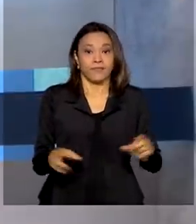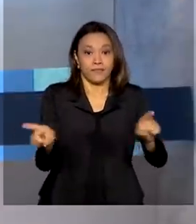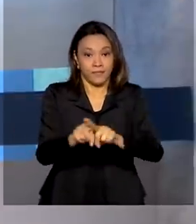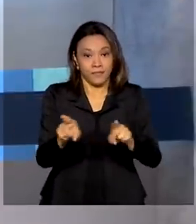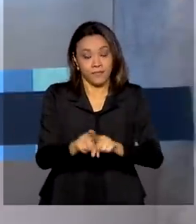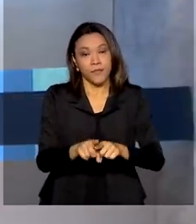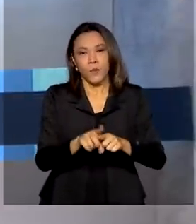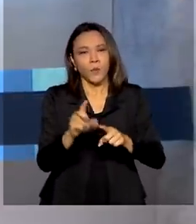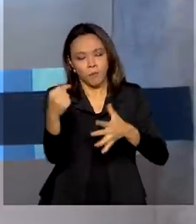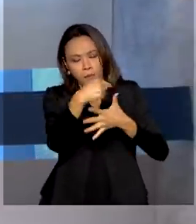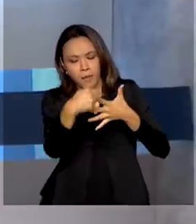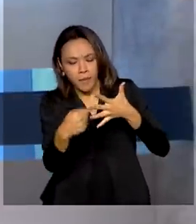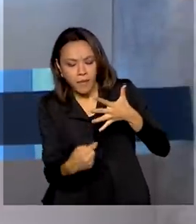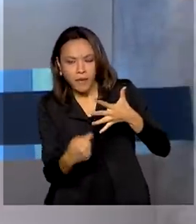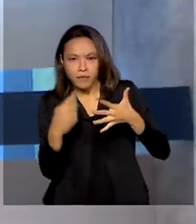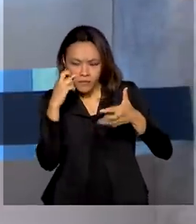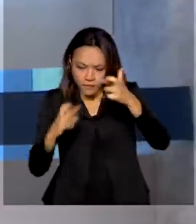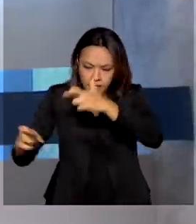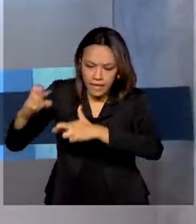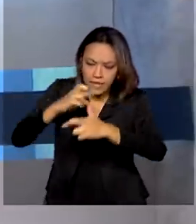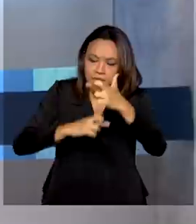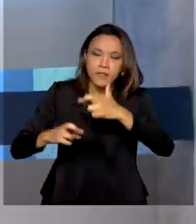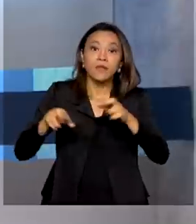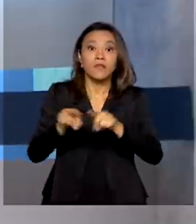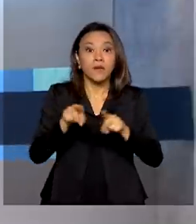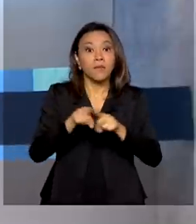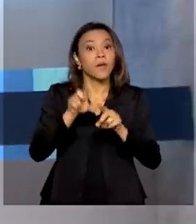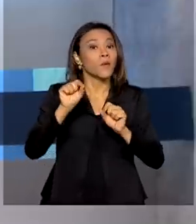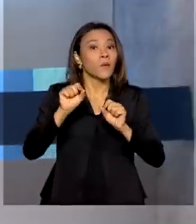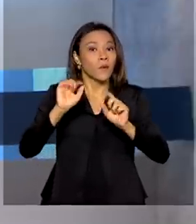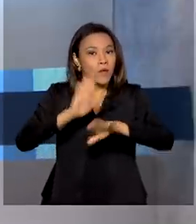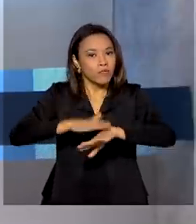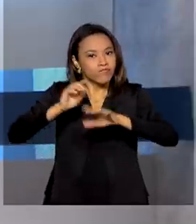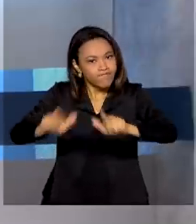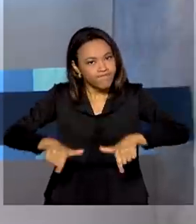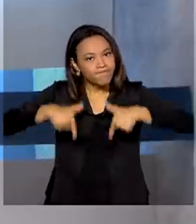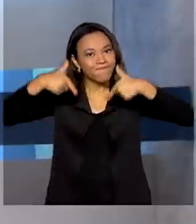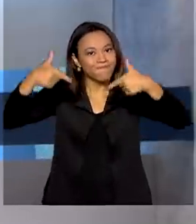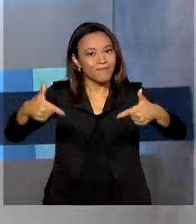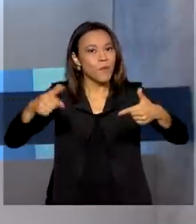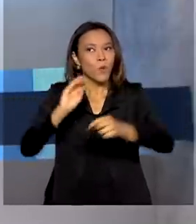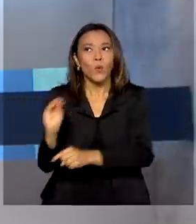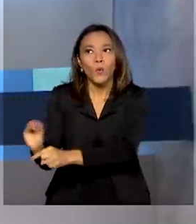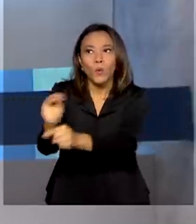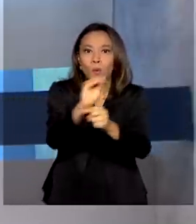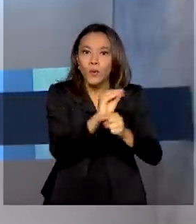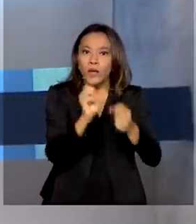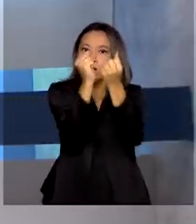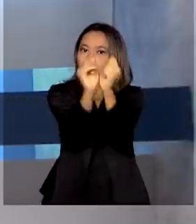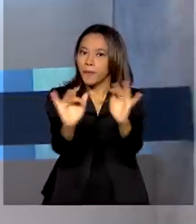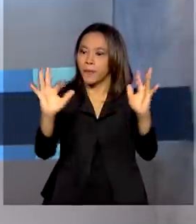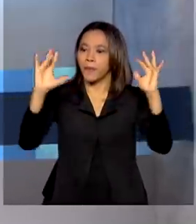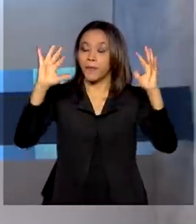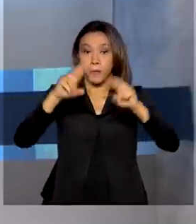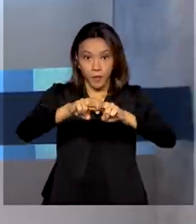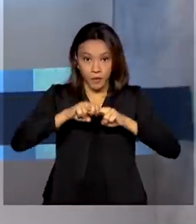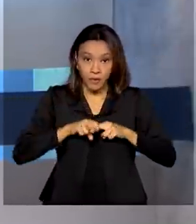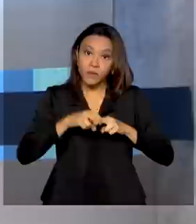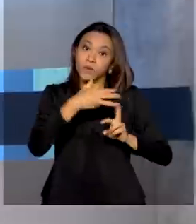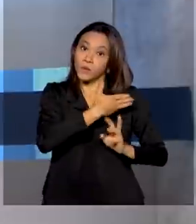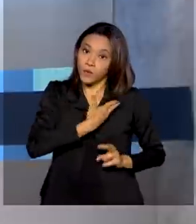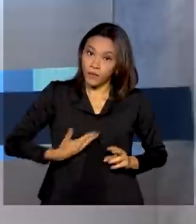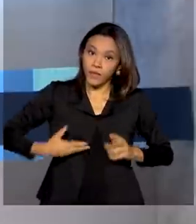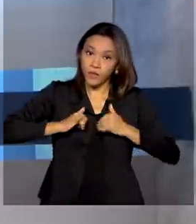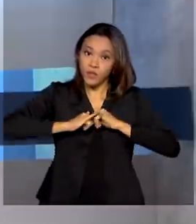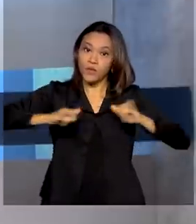ações de fiscalização, vem iniciativas para incentivar a preservação. Para isso, o governo lançou o programa Para